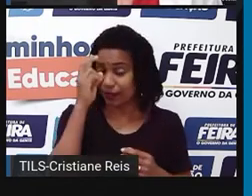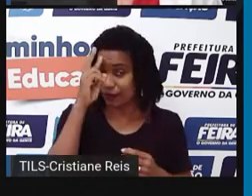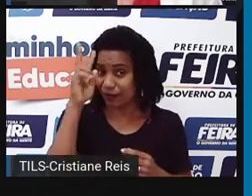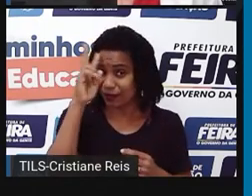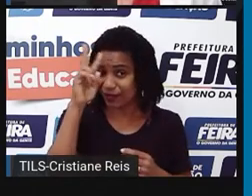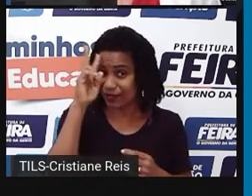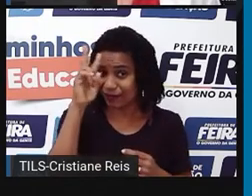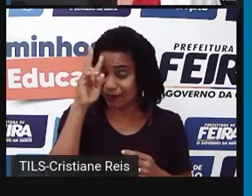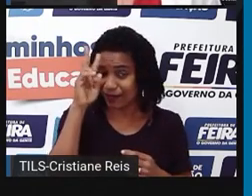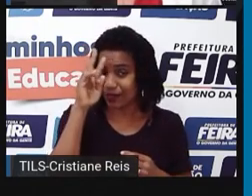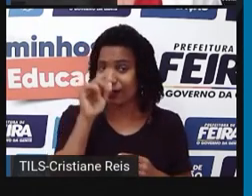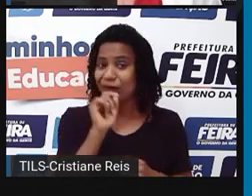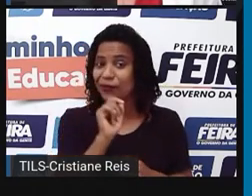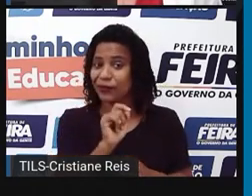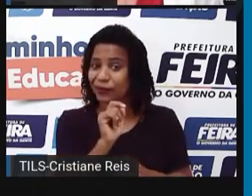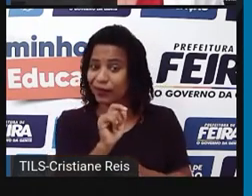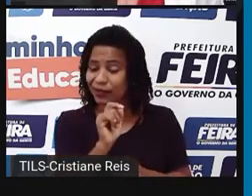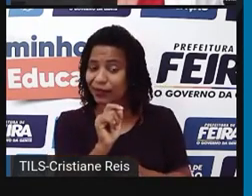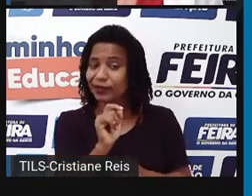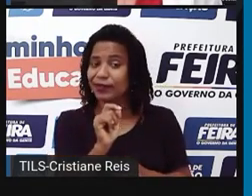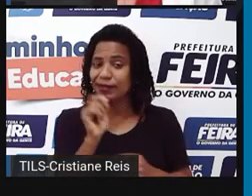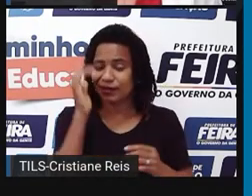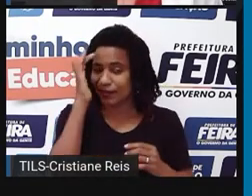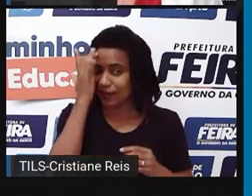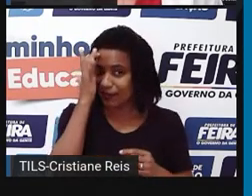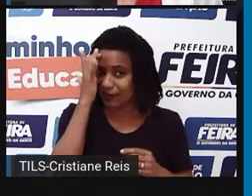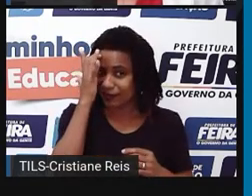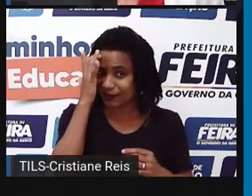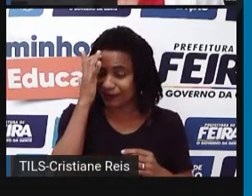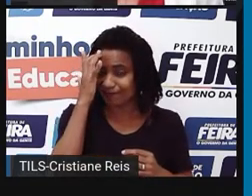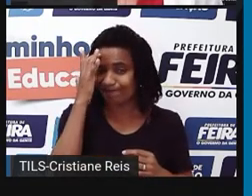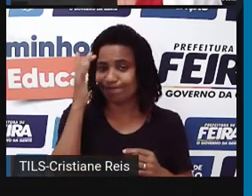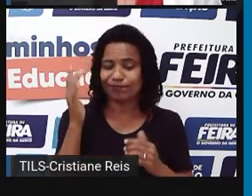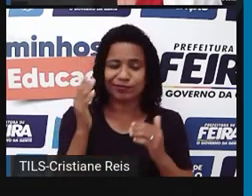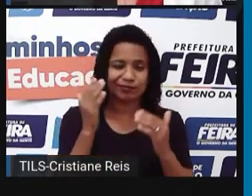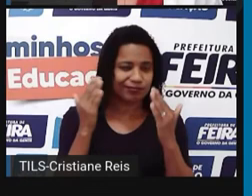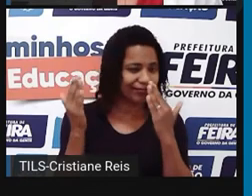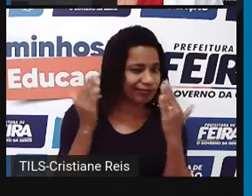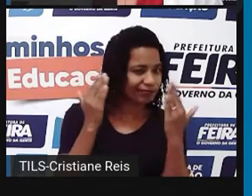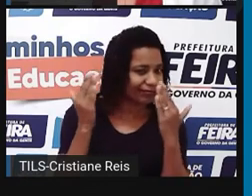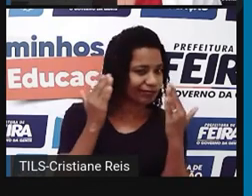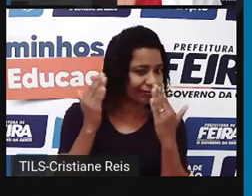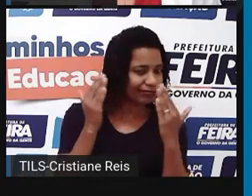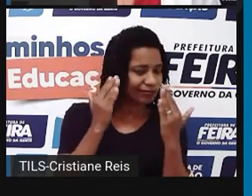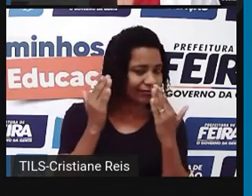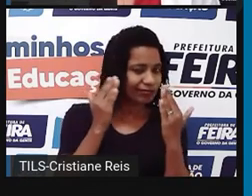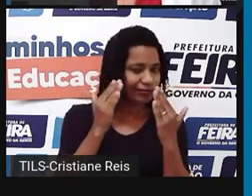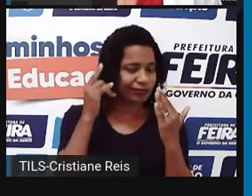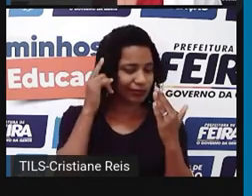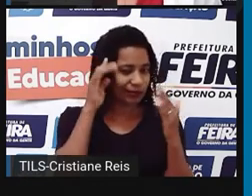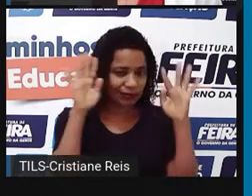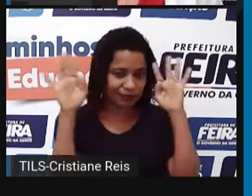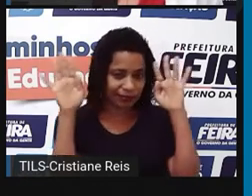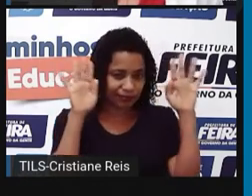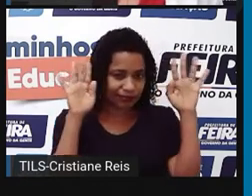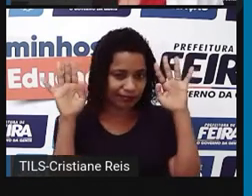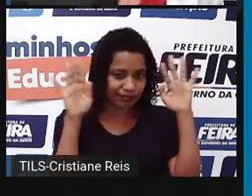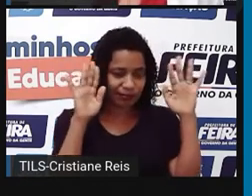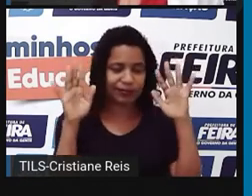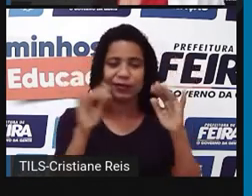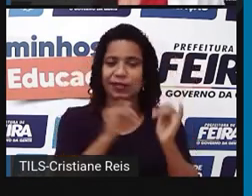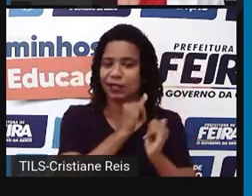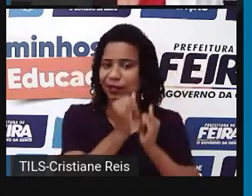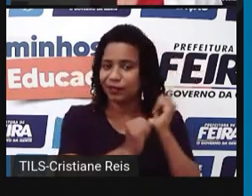Lembre-se de que o pensamento crítico é uma das melhores e mais duradouras ferramentas que temos para usar a tecnologia